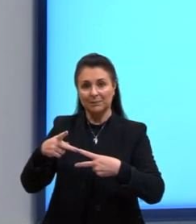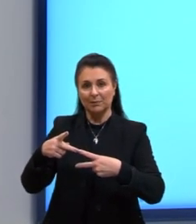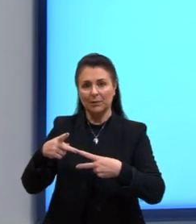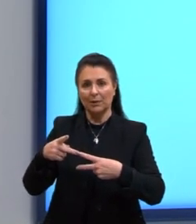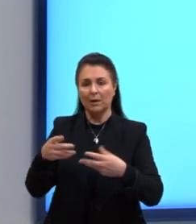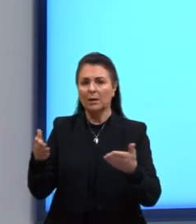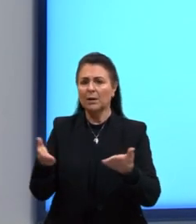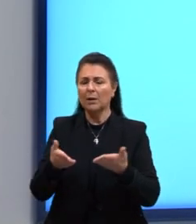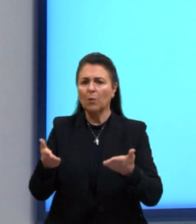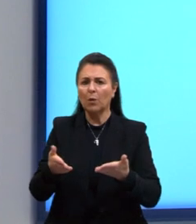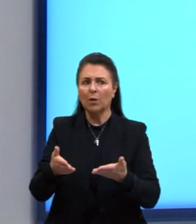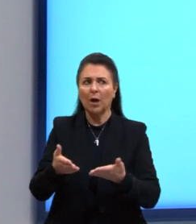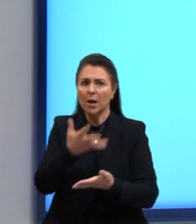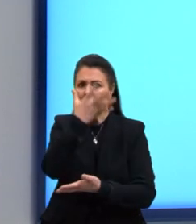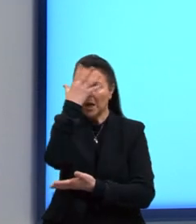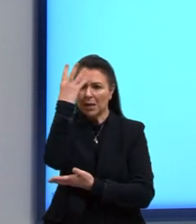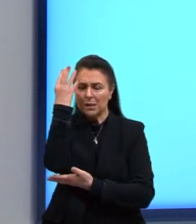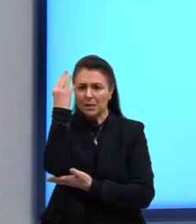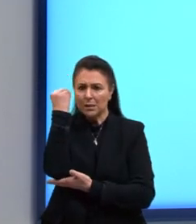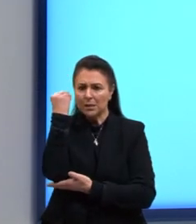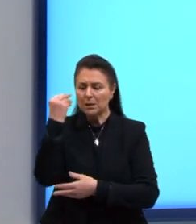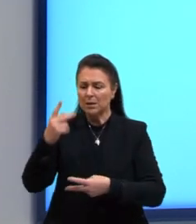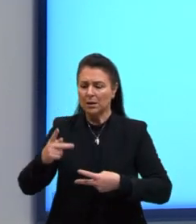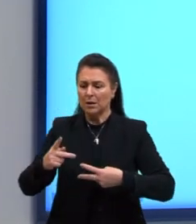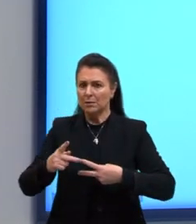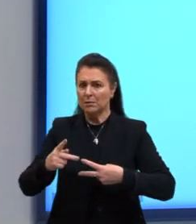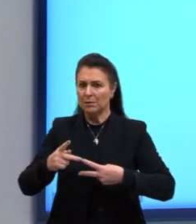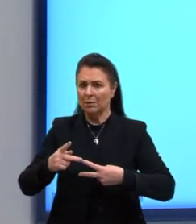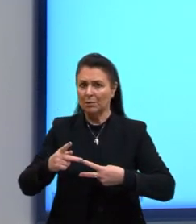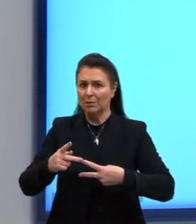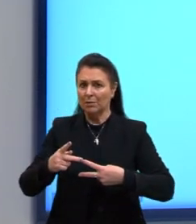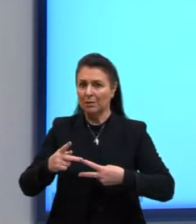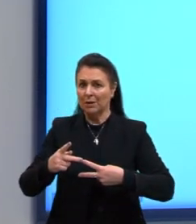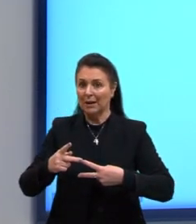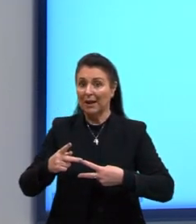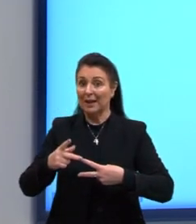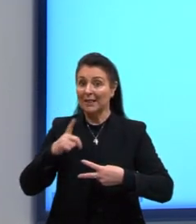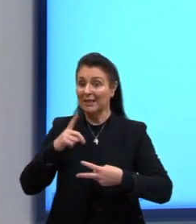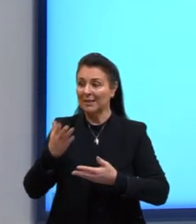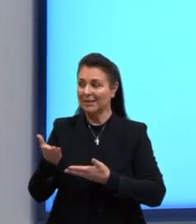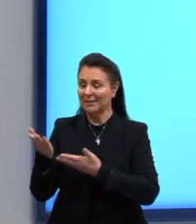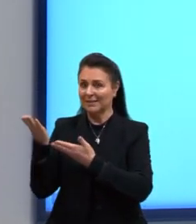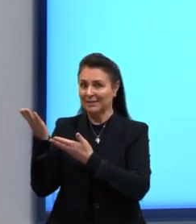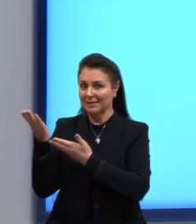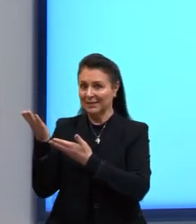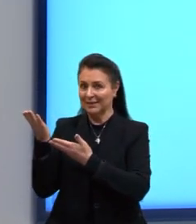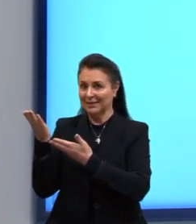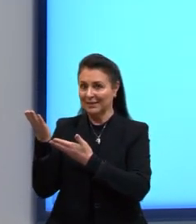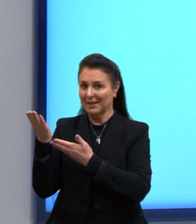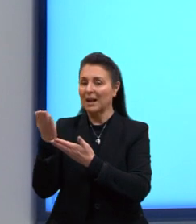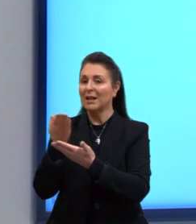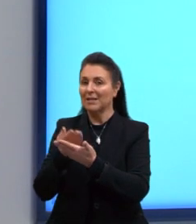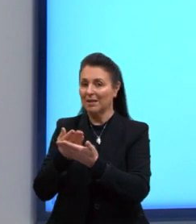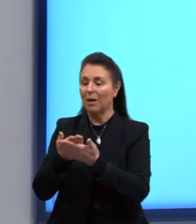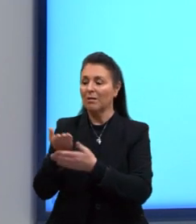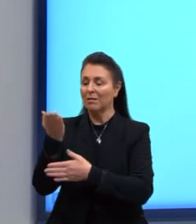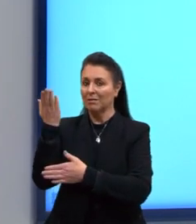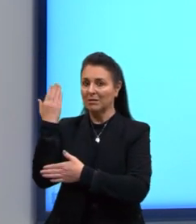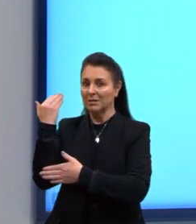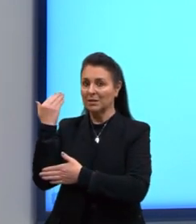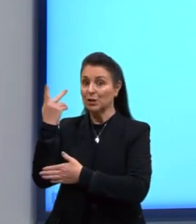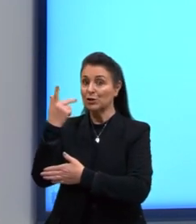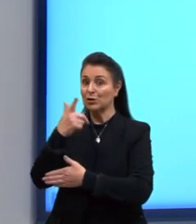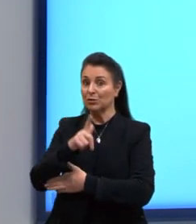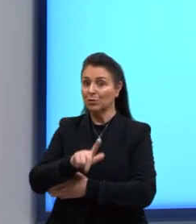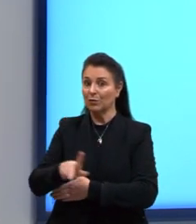Professora, não lembro quais são as preposições. Eu já deixei elas na aula anterior, mas estou trazendo aqui novamente.